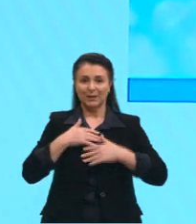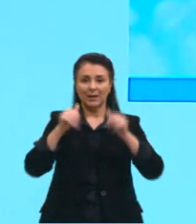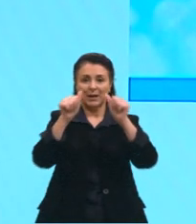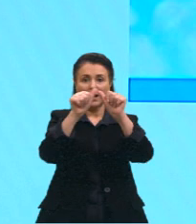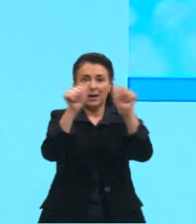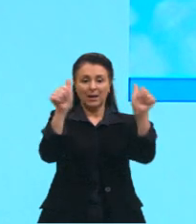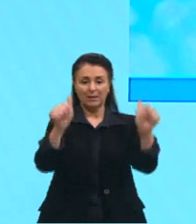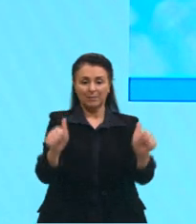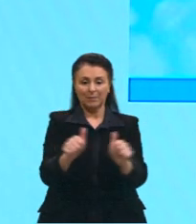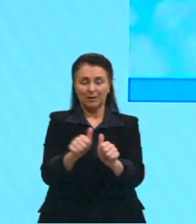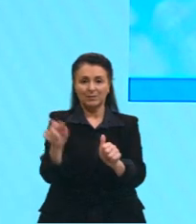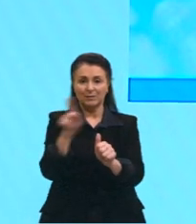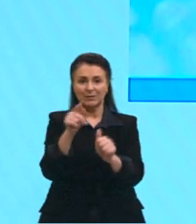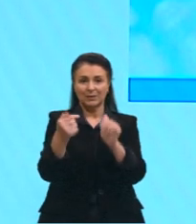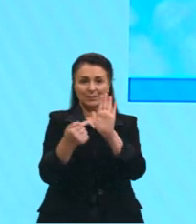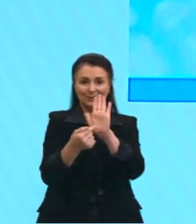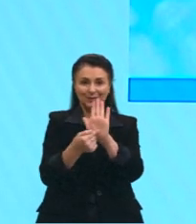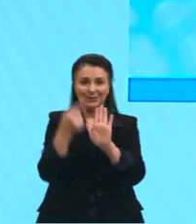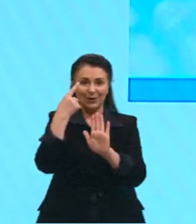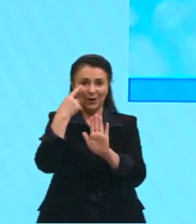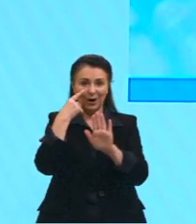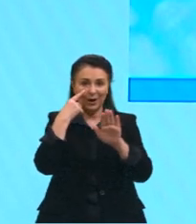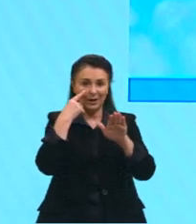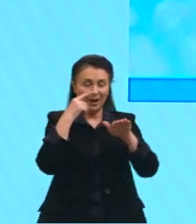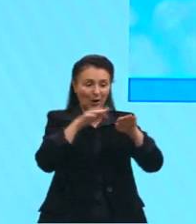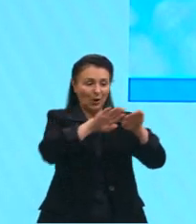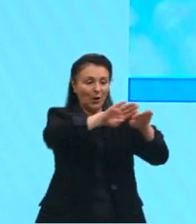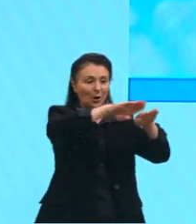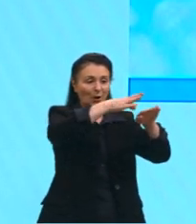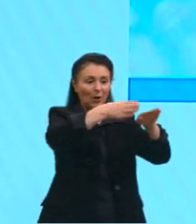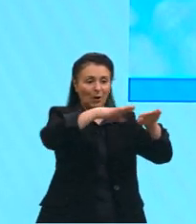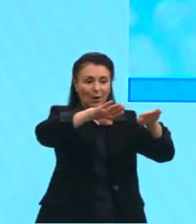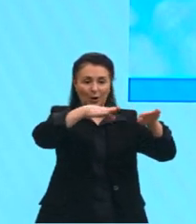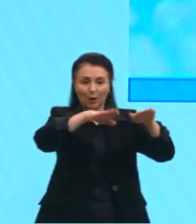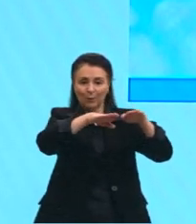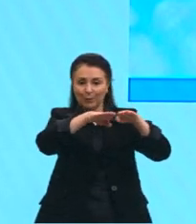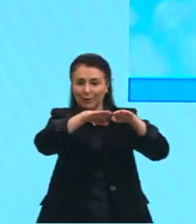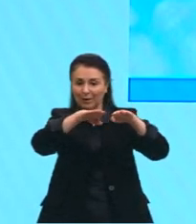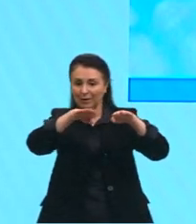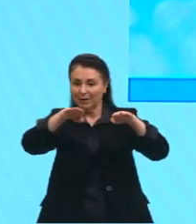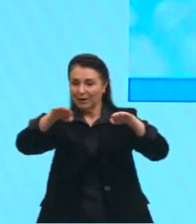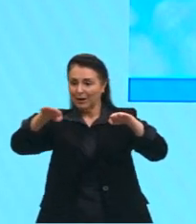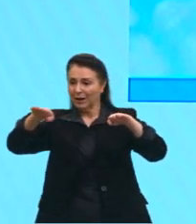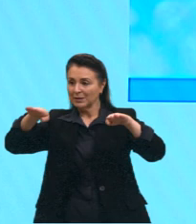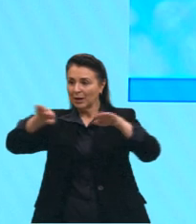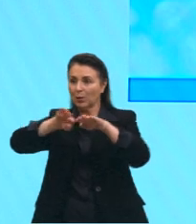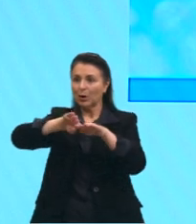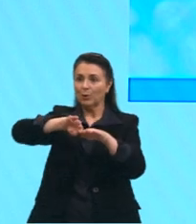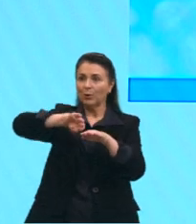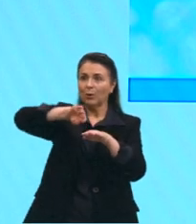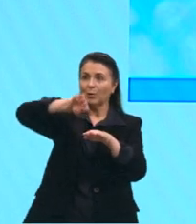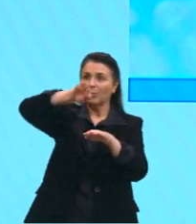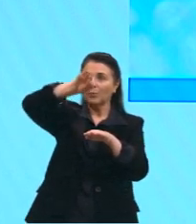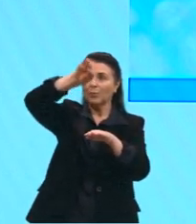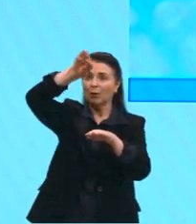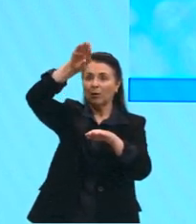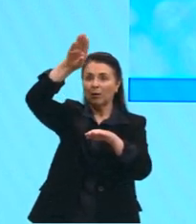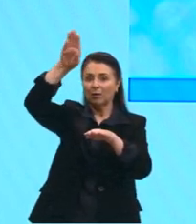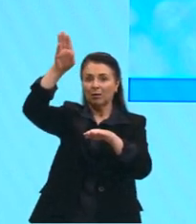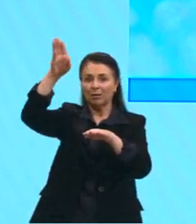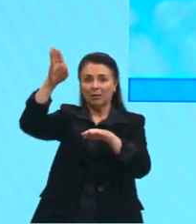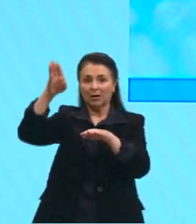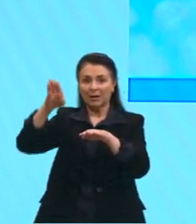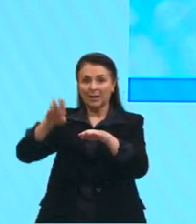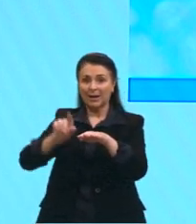para vocês exatamente isso. Ó, nível do mar, a altitude, vamos pegar essa montanha, esse morro, ele tem uma altitude,